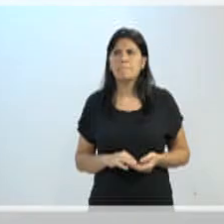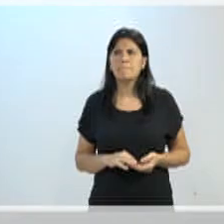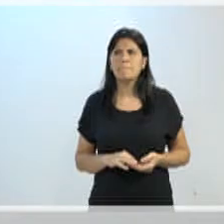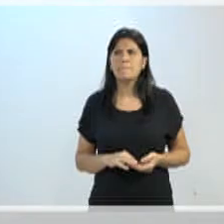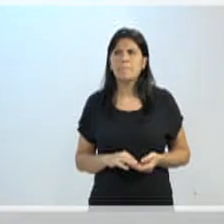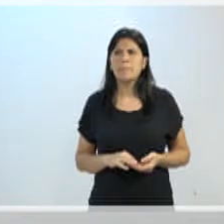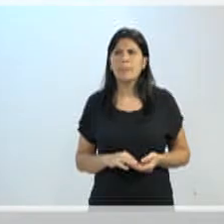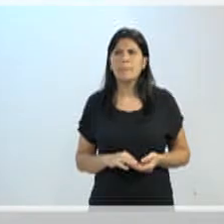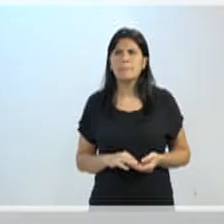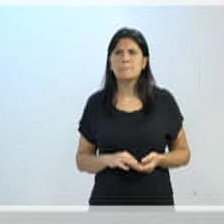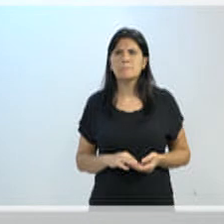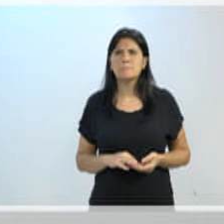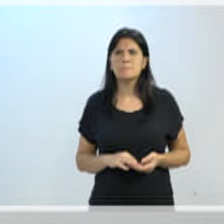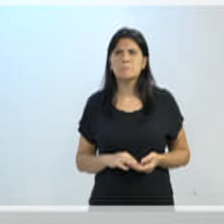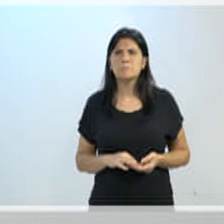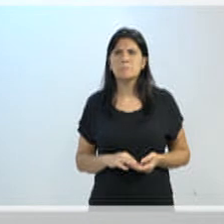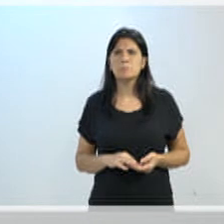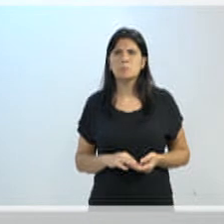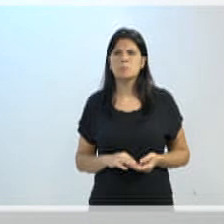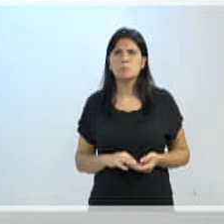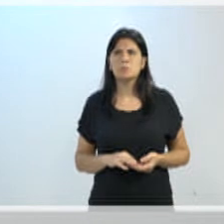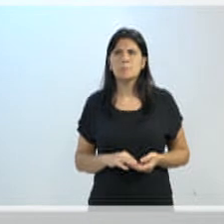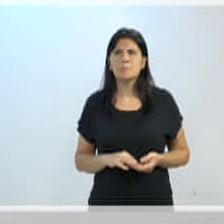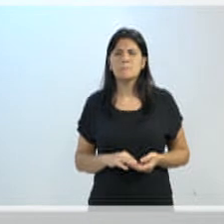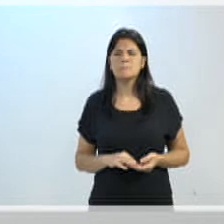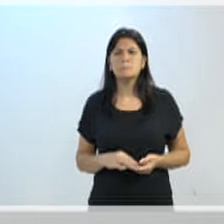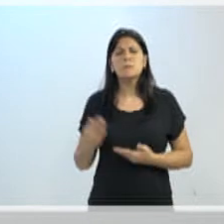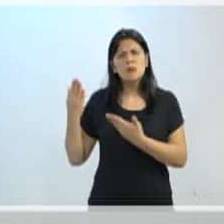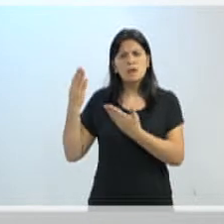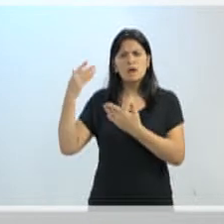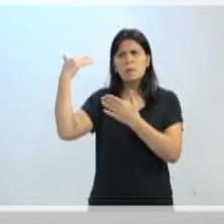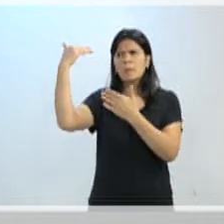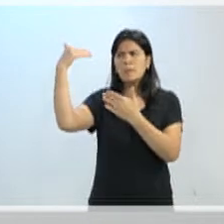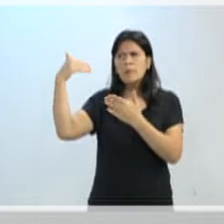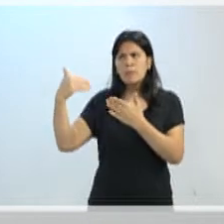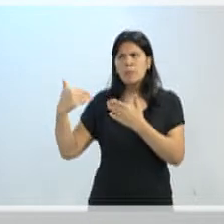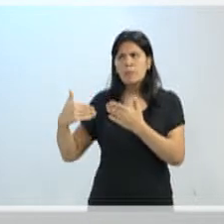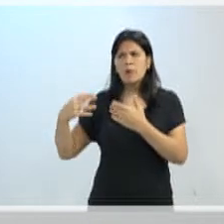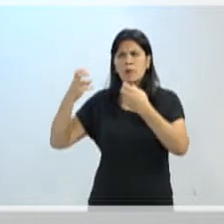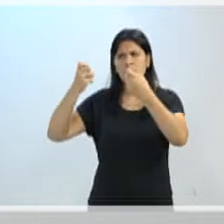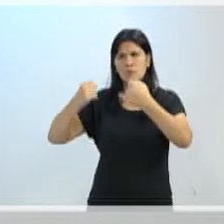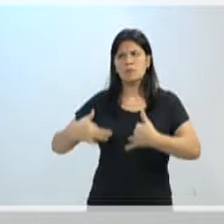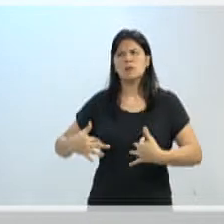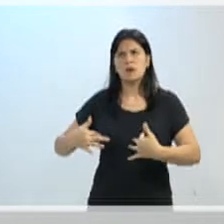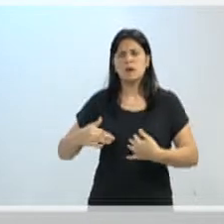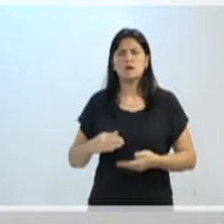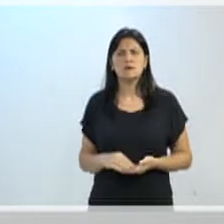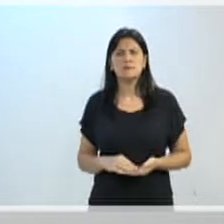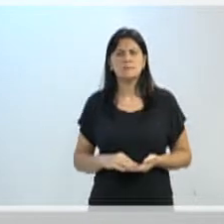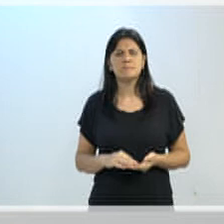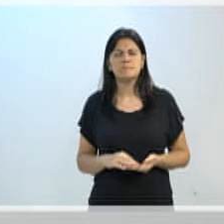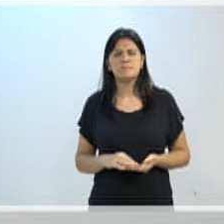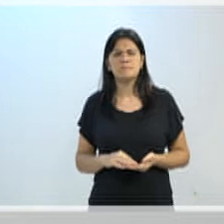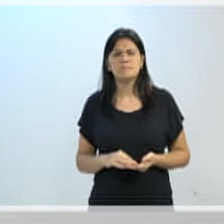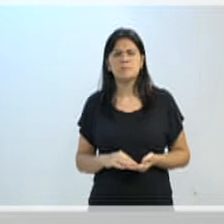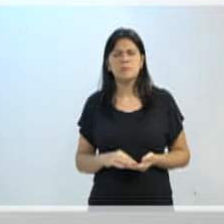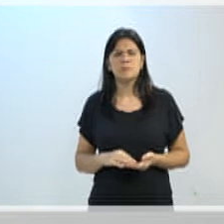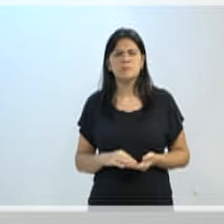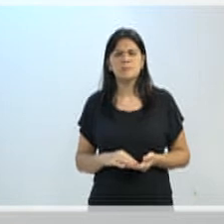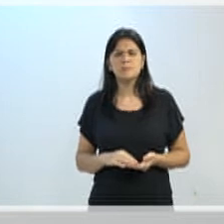Eu acho... Aí nós temos mais algumas coisas só para explicar aqui, que são as perspectivas regulatórias,